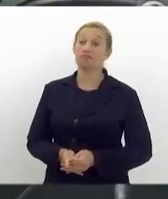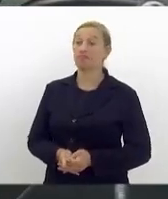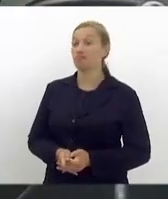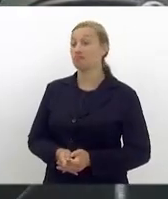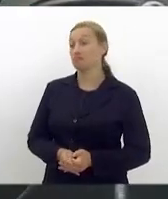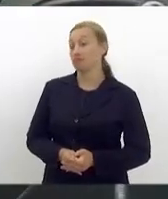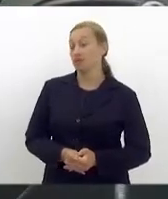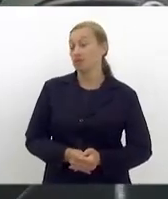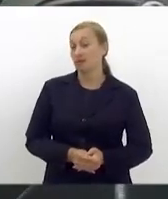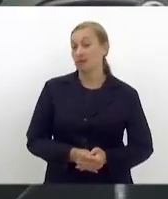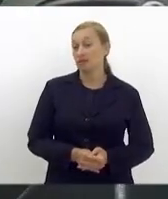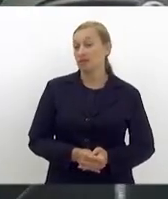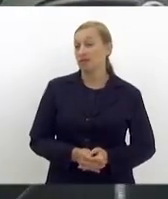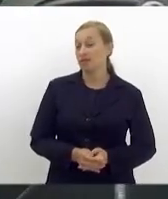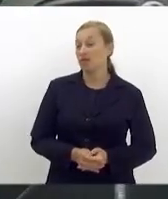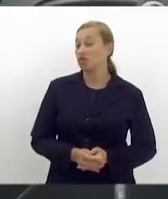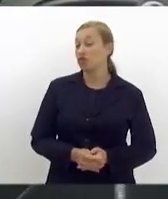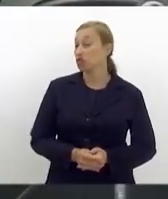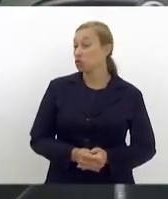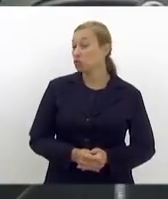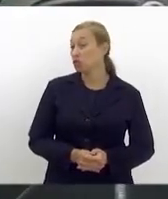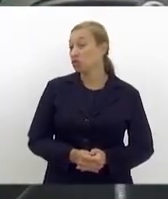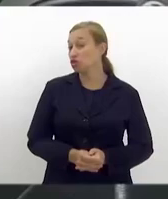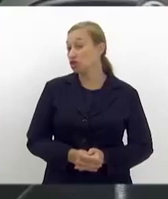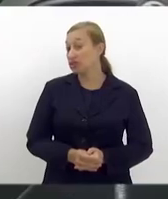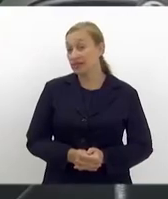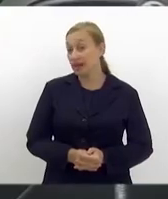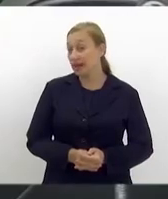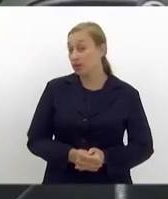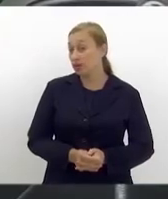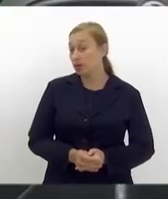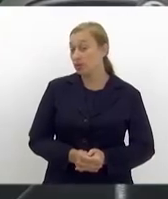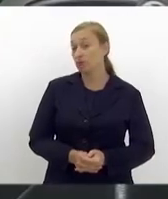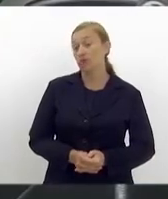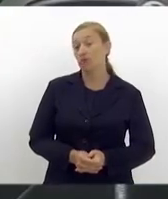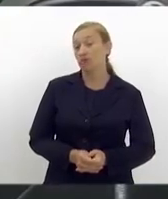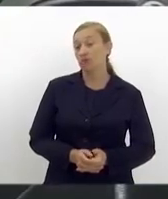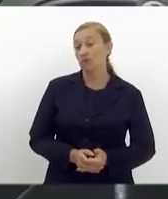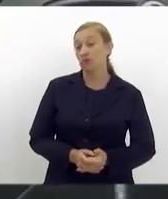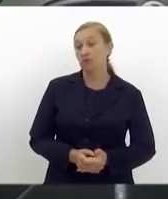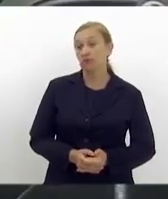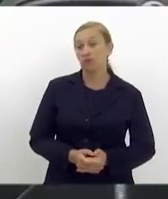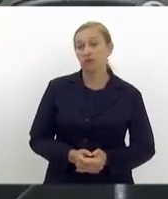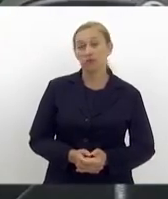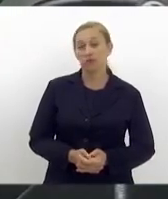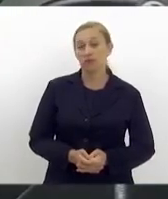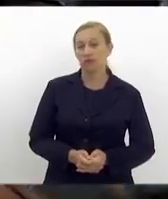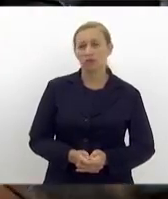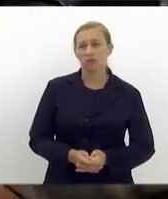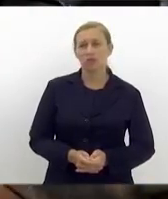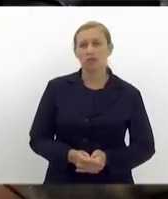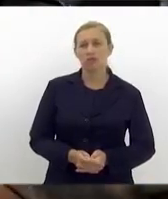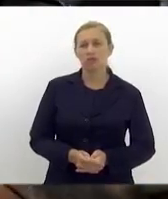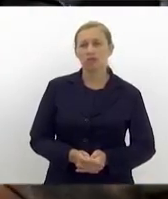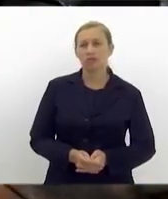Me dá esse microfone para ela falar em pé aqui de uma vez que vai chamar outras. Não é? Vai.